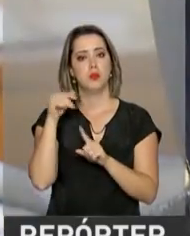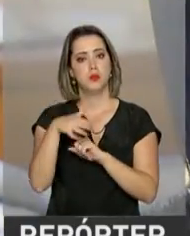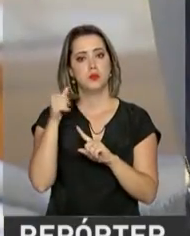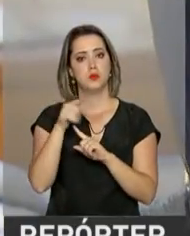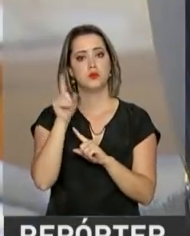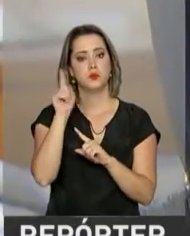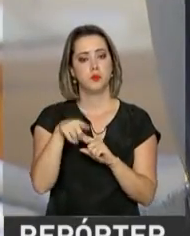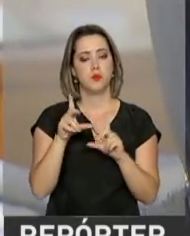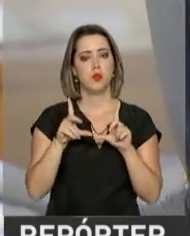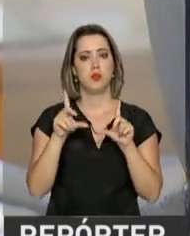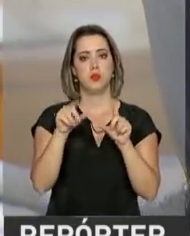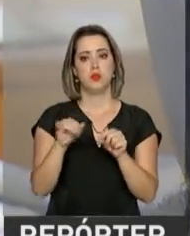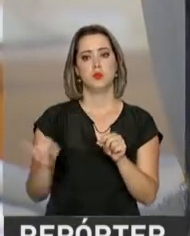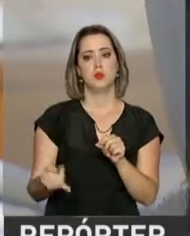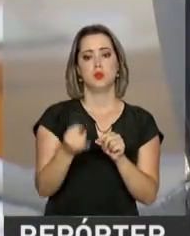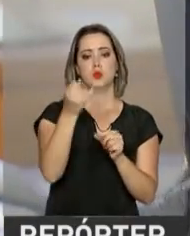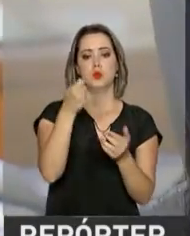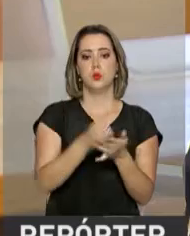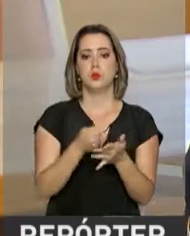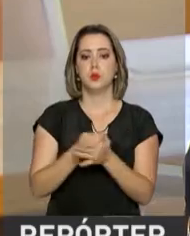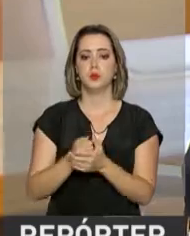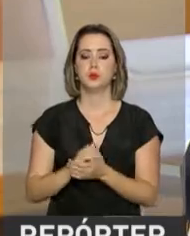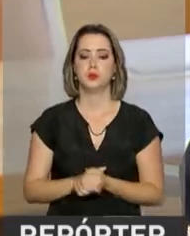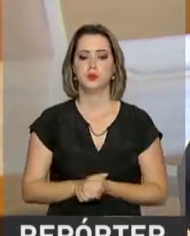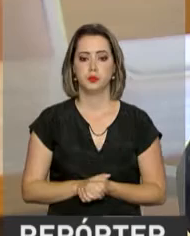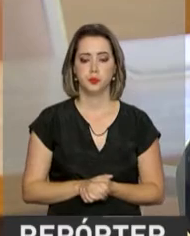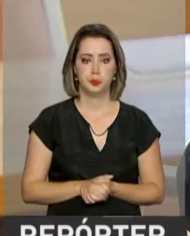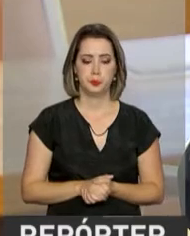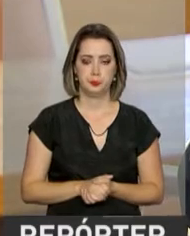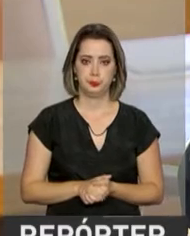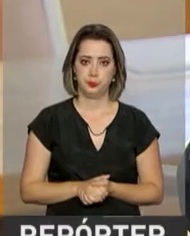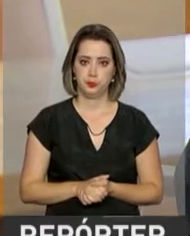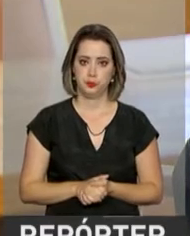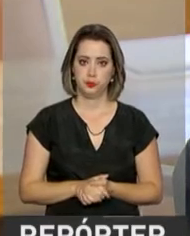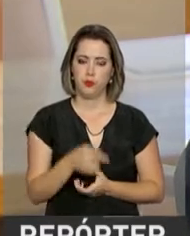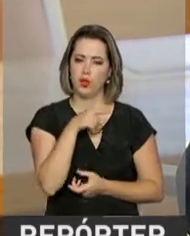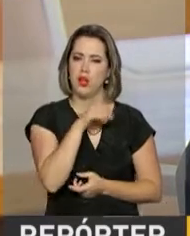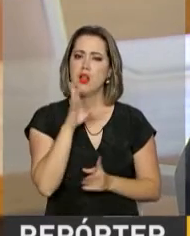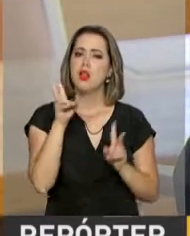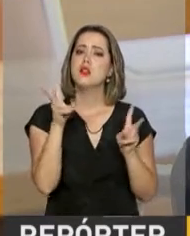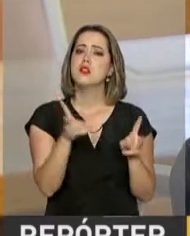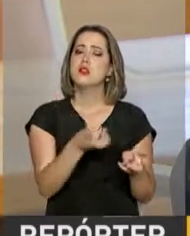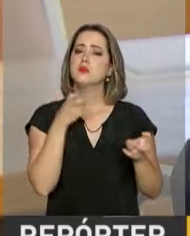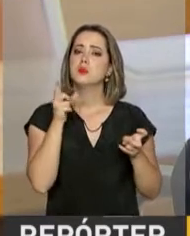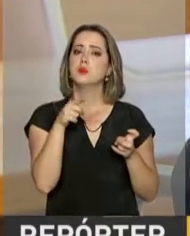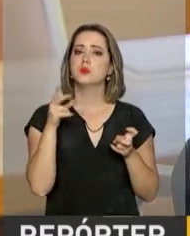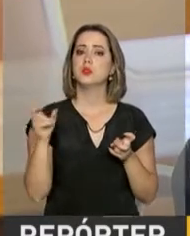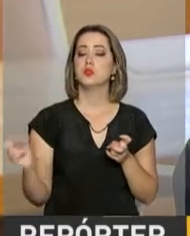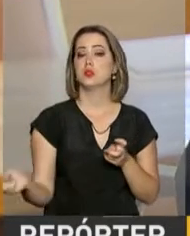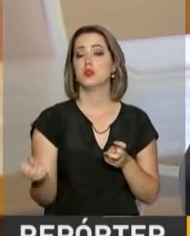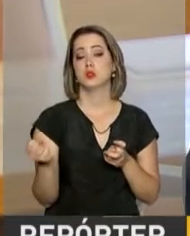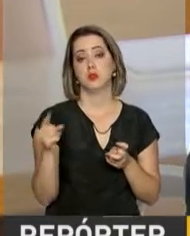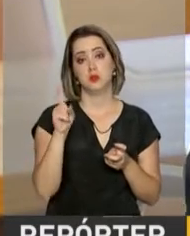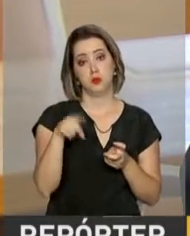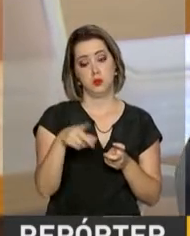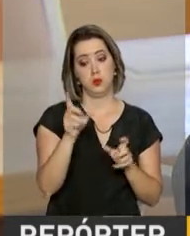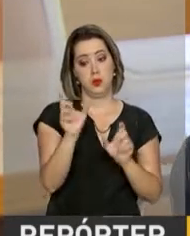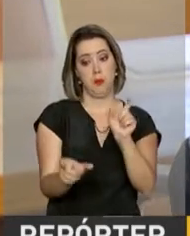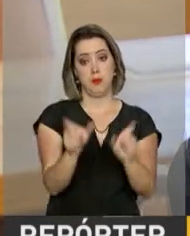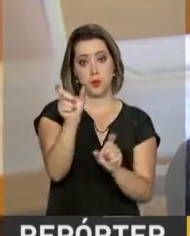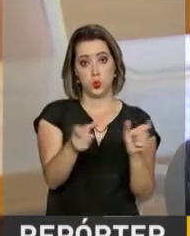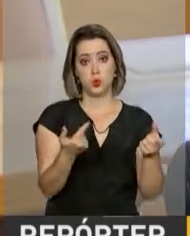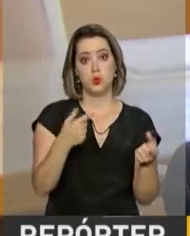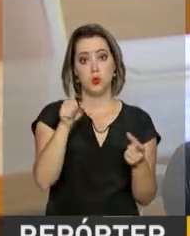diminua os juros pagos pelos consumidores. A expectativa com a nova regulação em termos de benefício para o cliente é exatamente essa